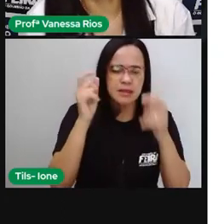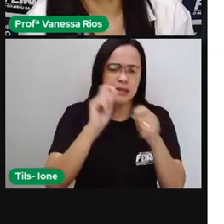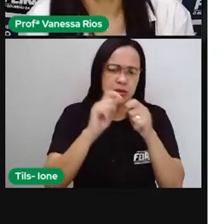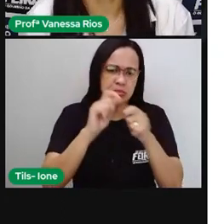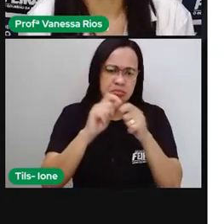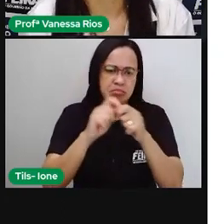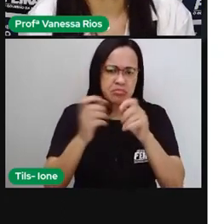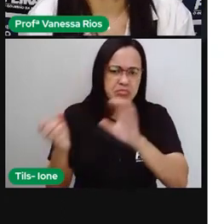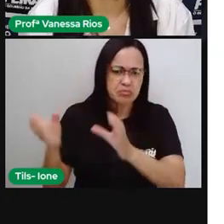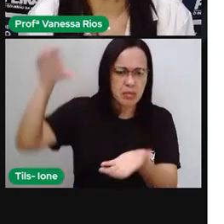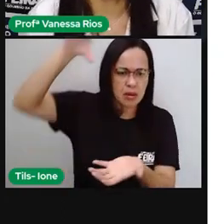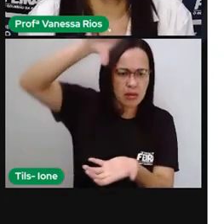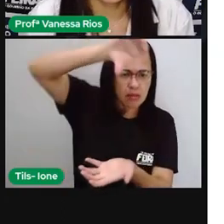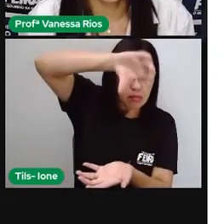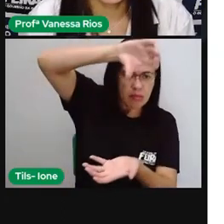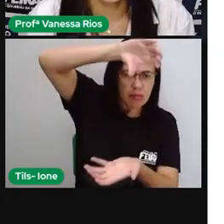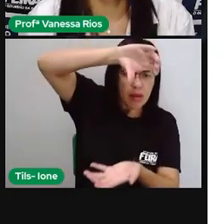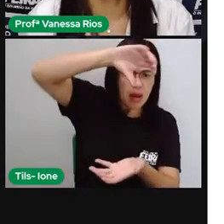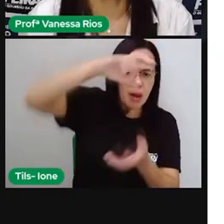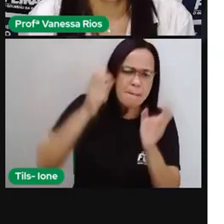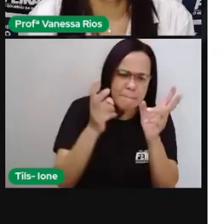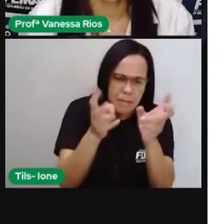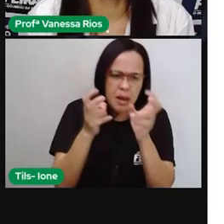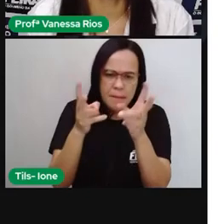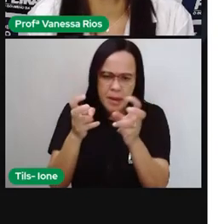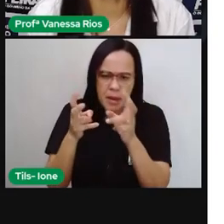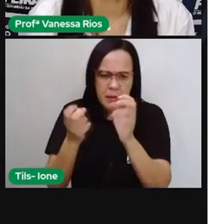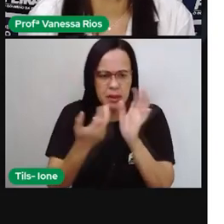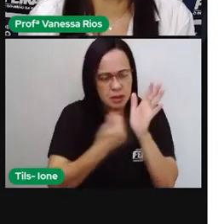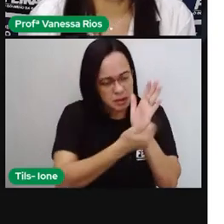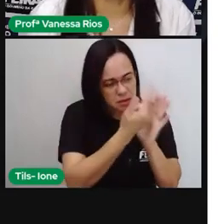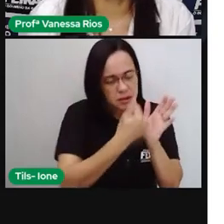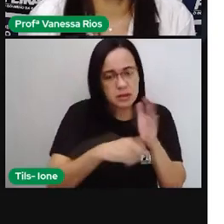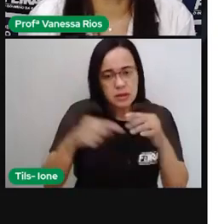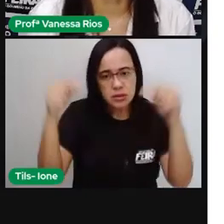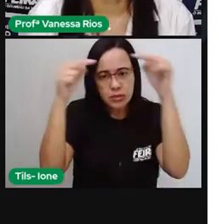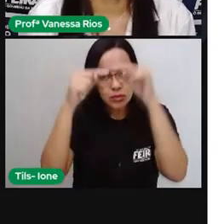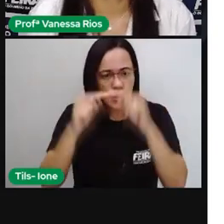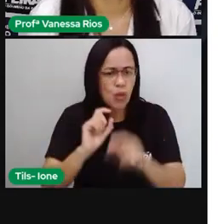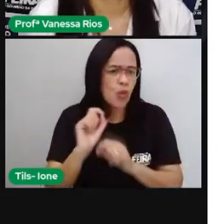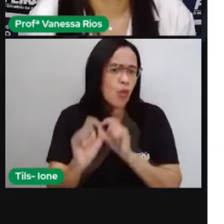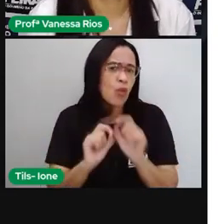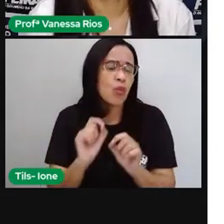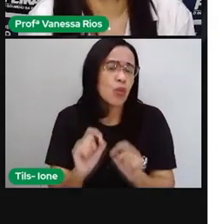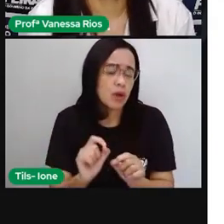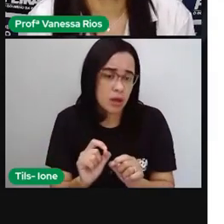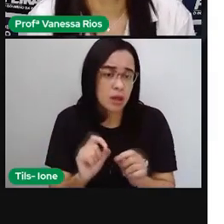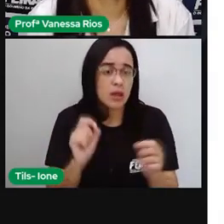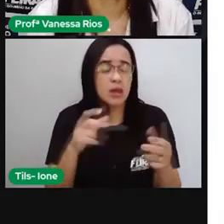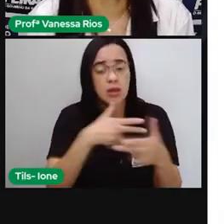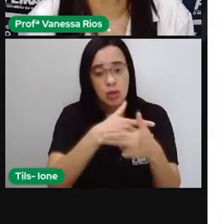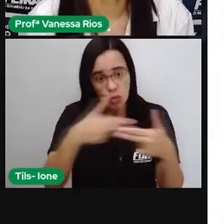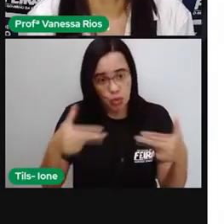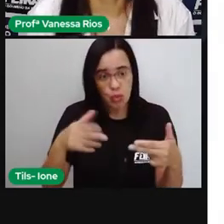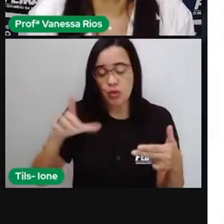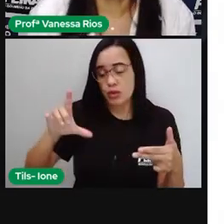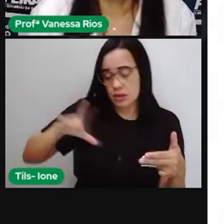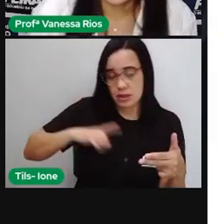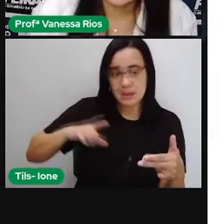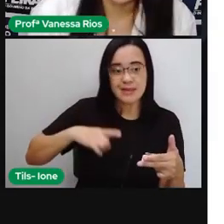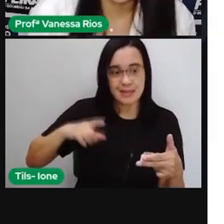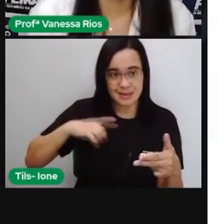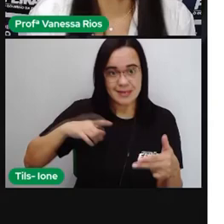vira, a gente também consegue perceber, né, imagens e associar também a coisas que estão aí ao nosso redor,